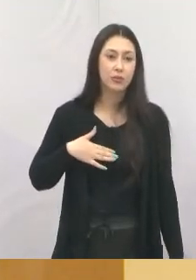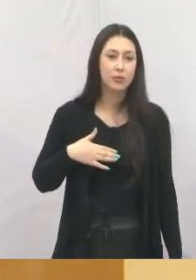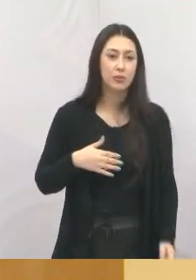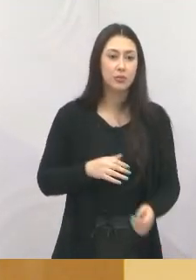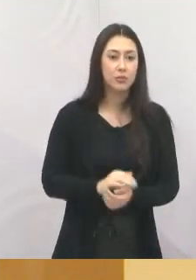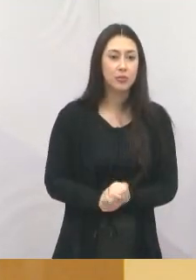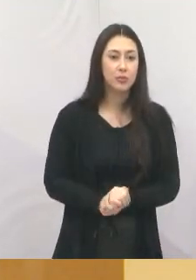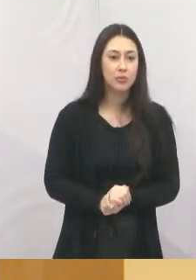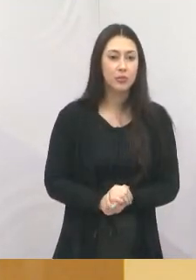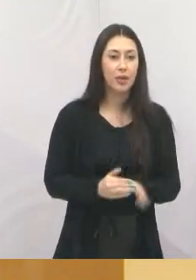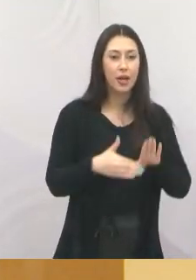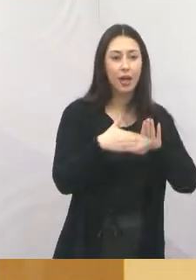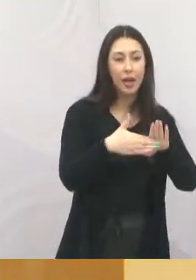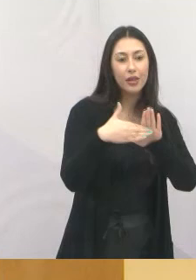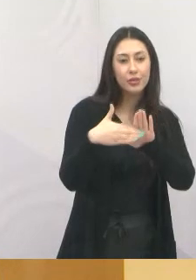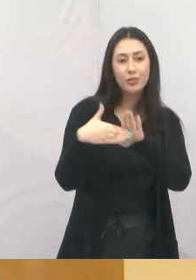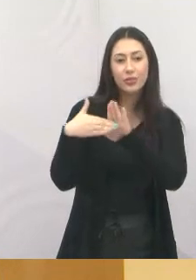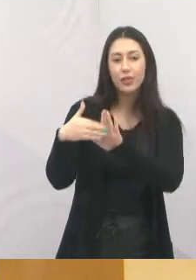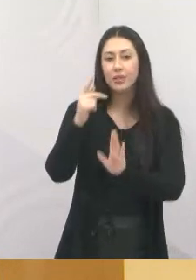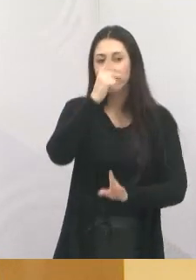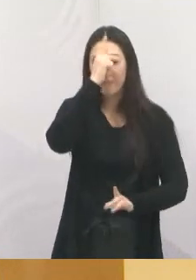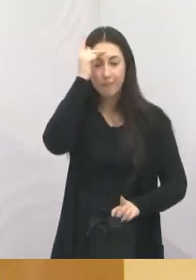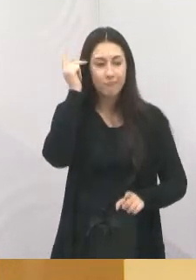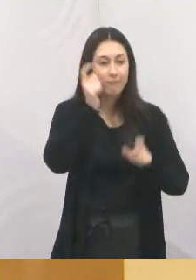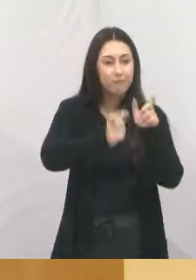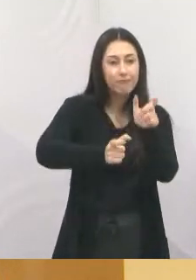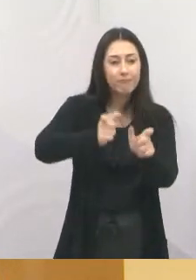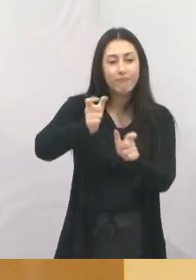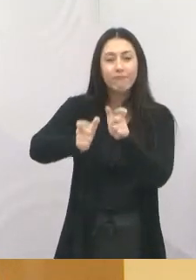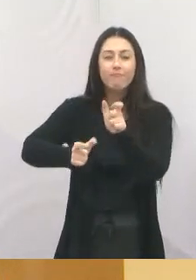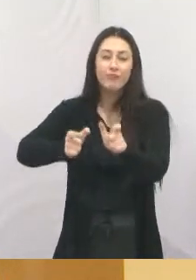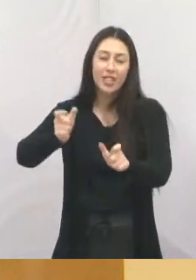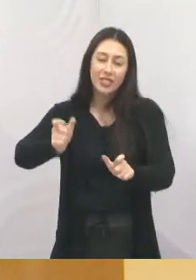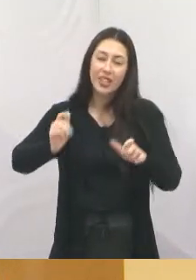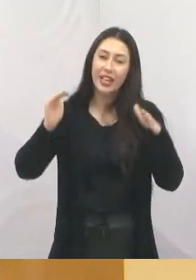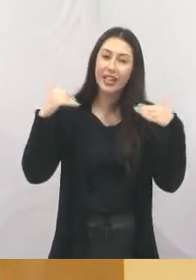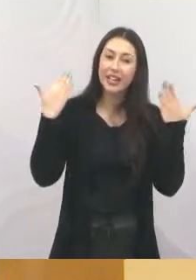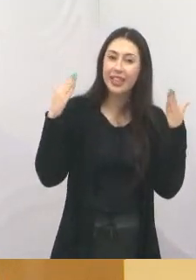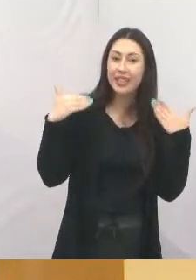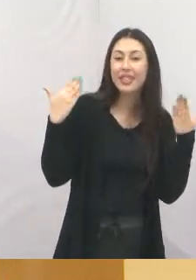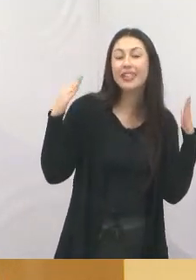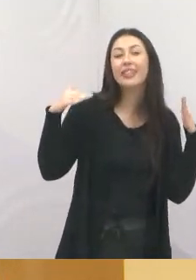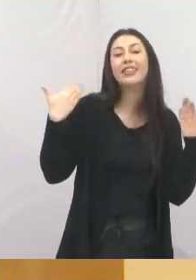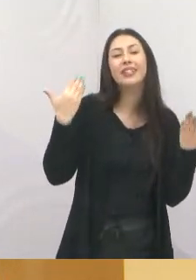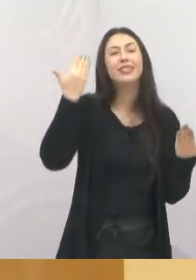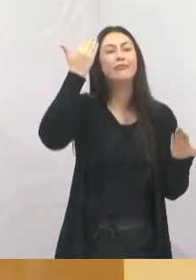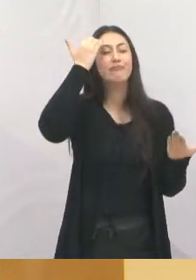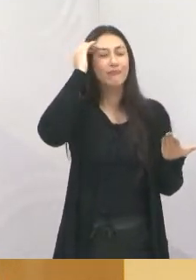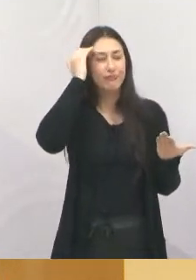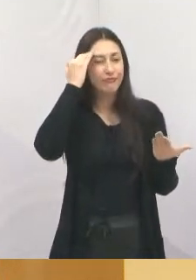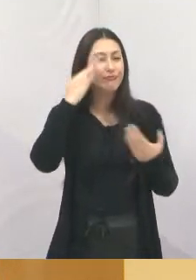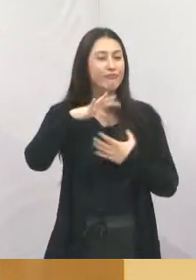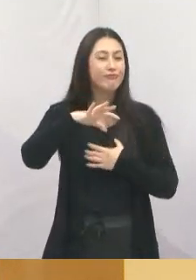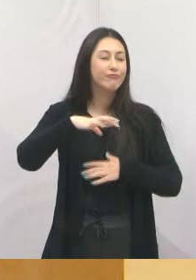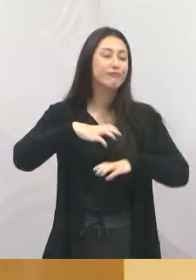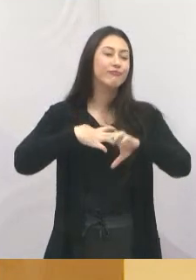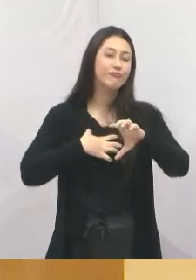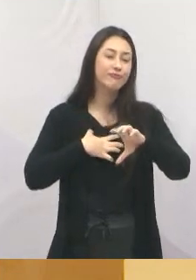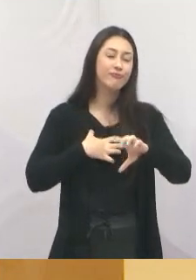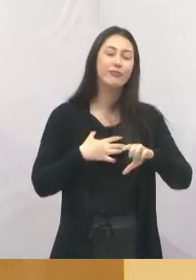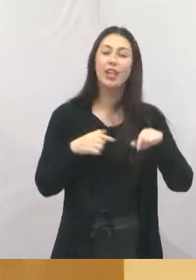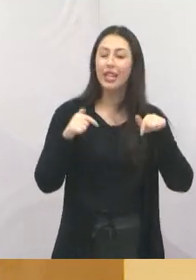tratando as pessoas com mais alegria, com mais entendimento. E aqui,